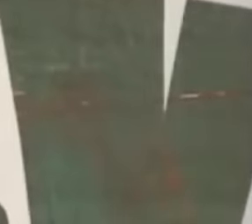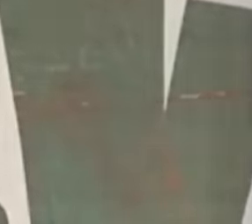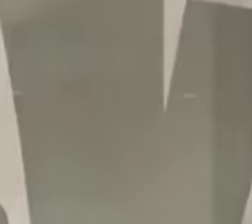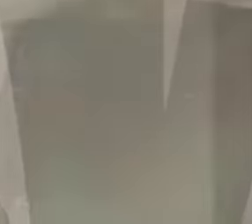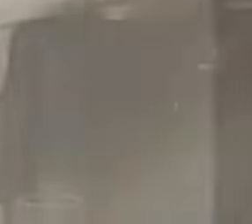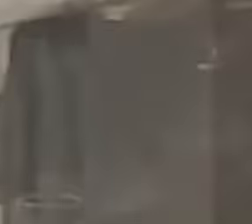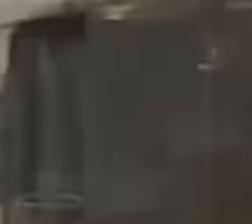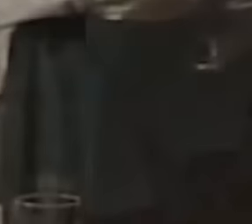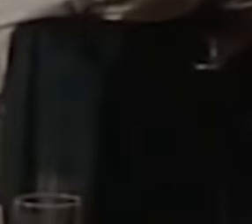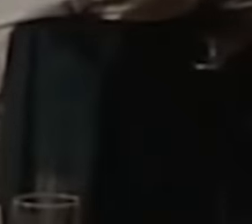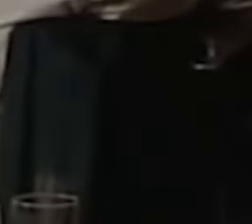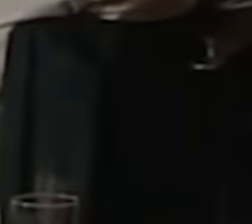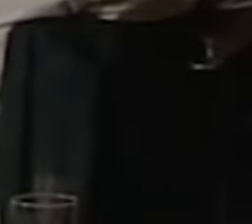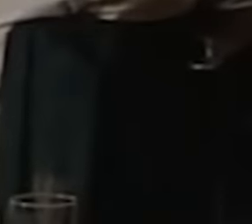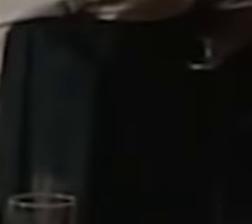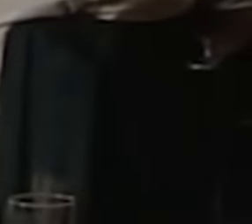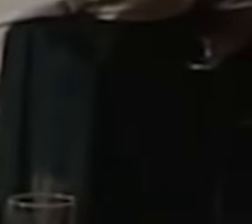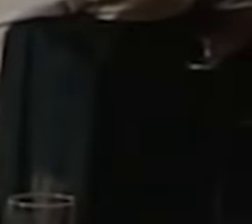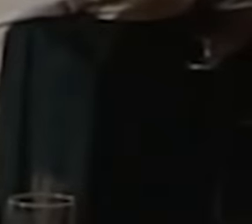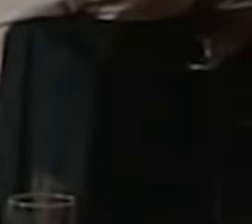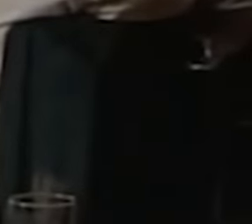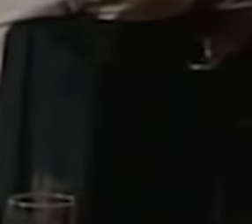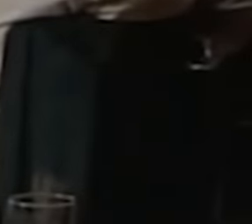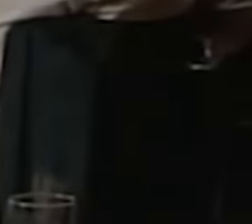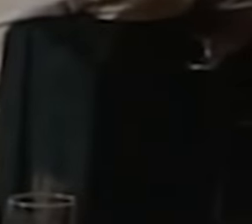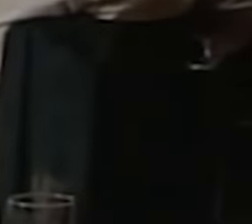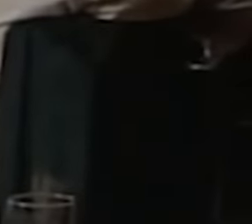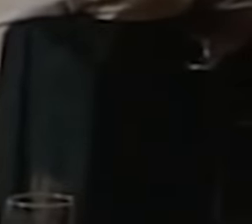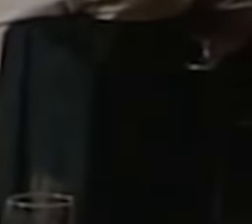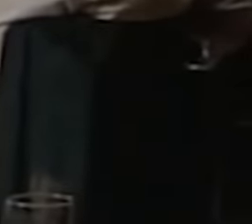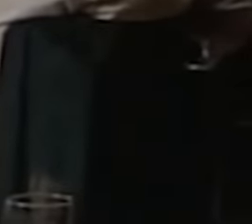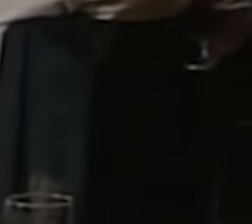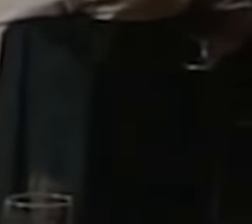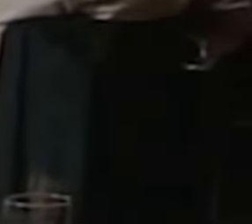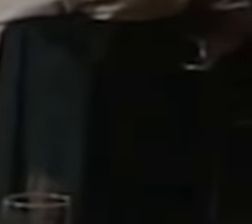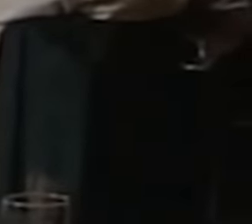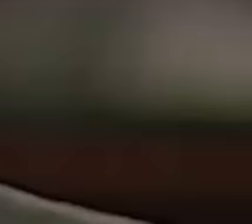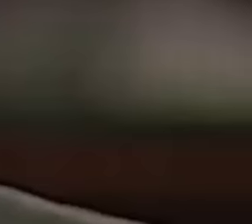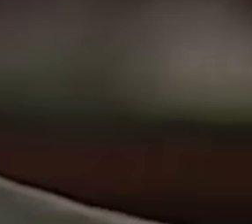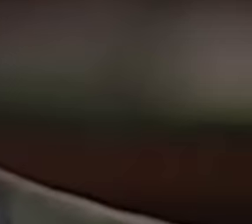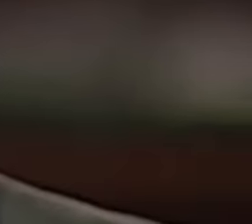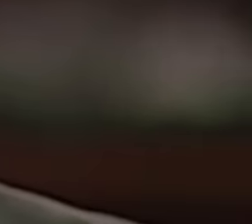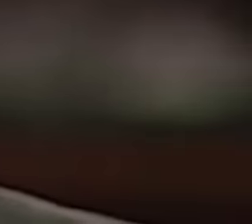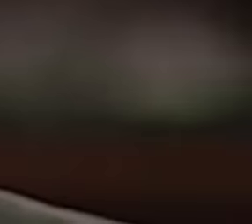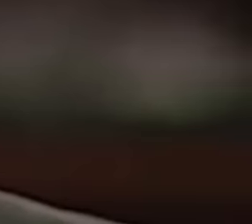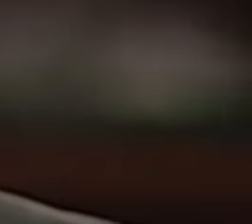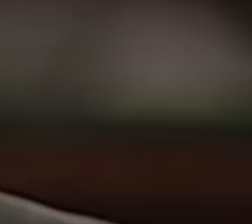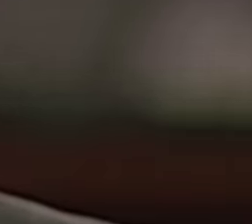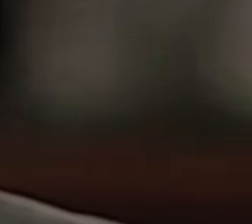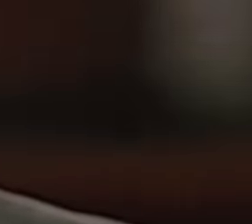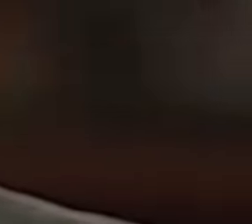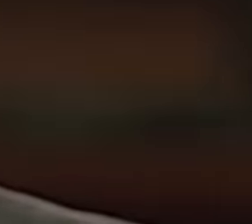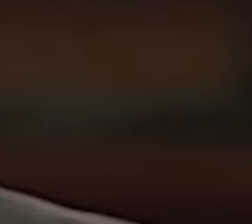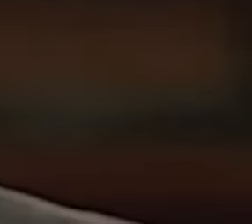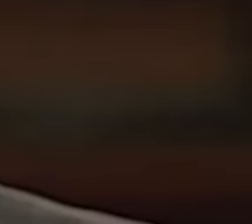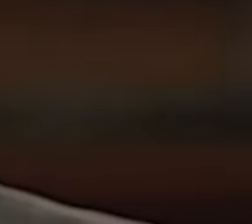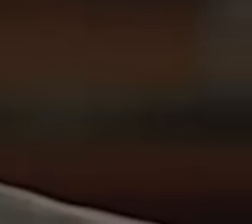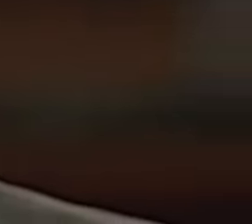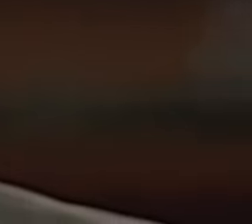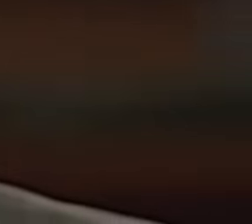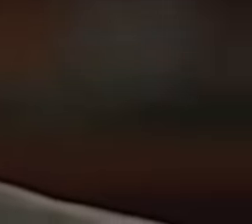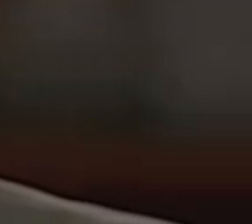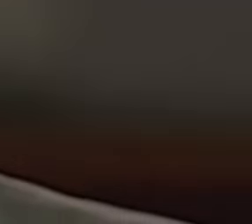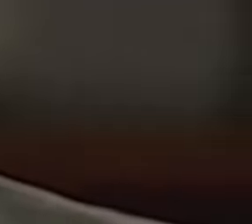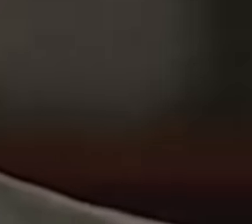o amor é verdadeiramente um grande motor de mudança subjetiva tem